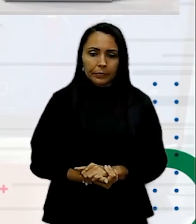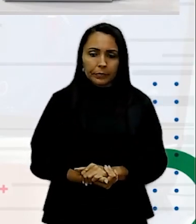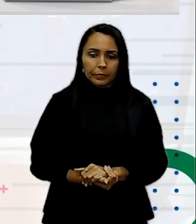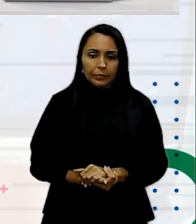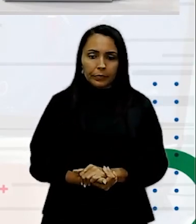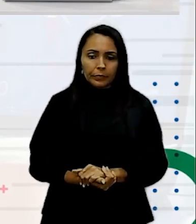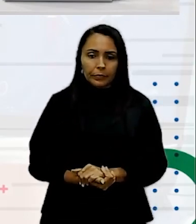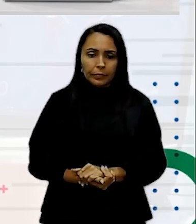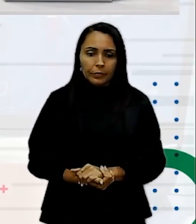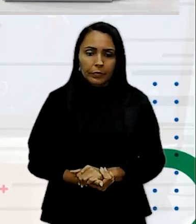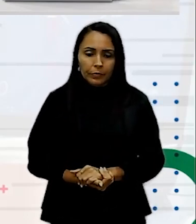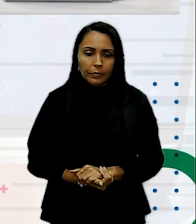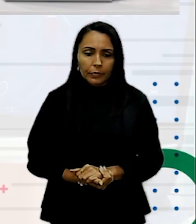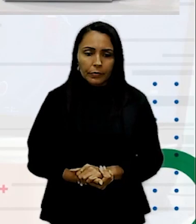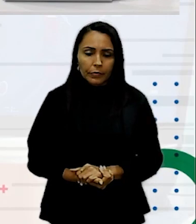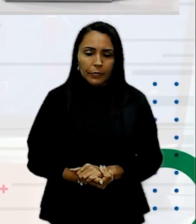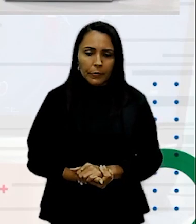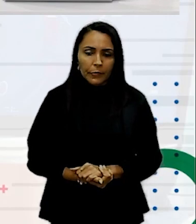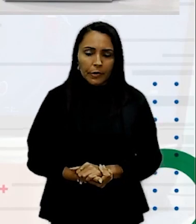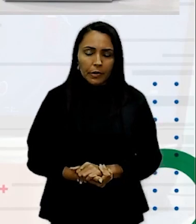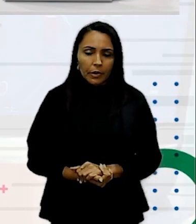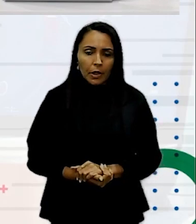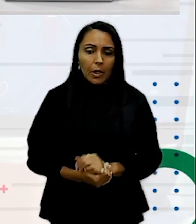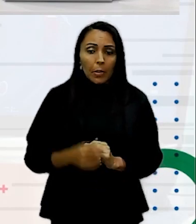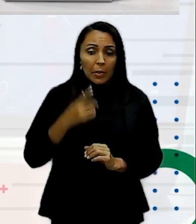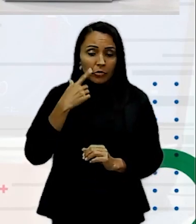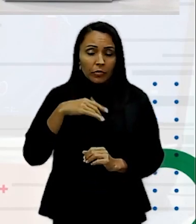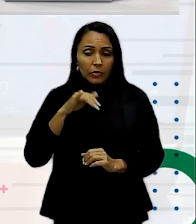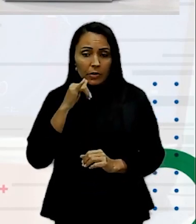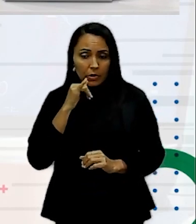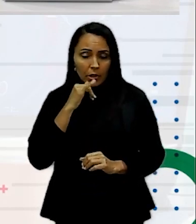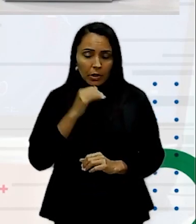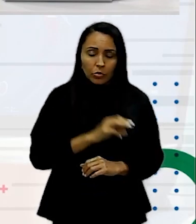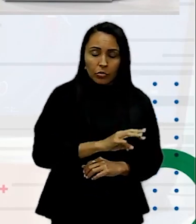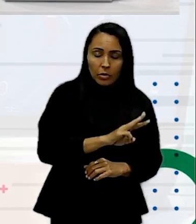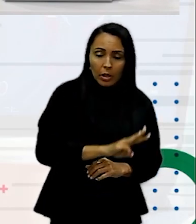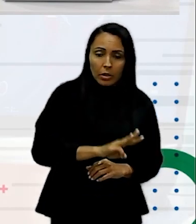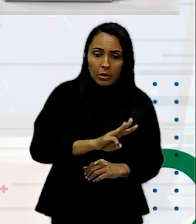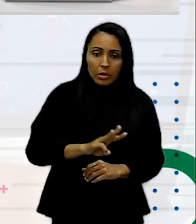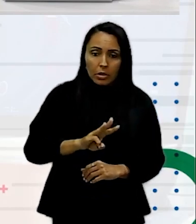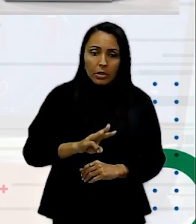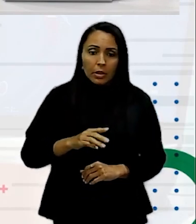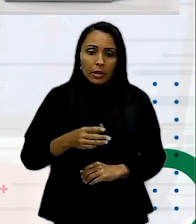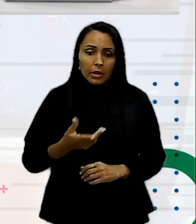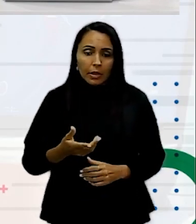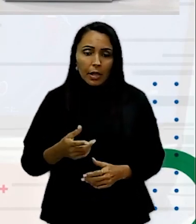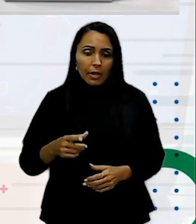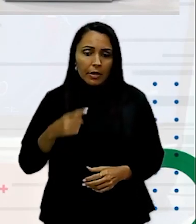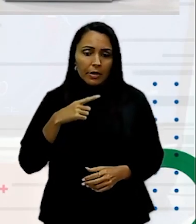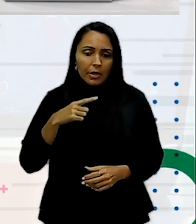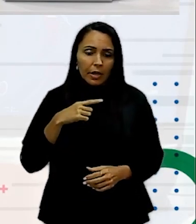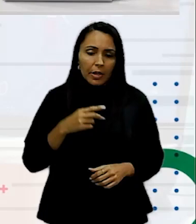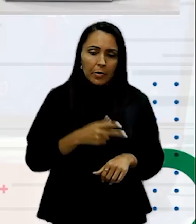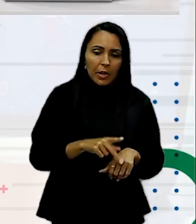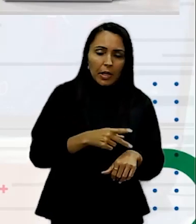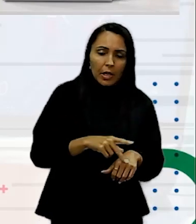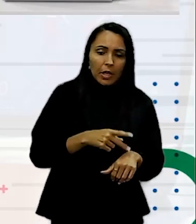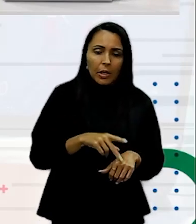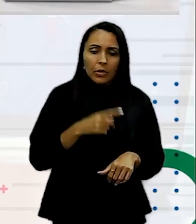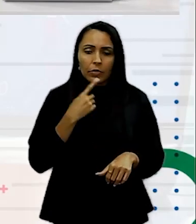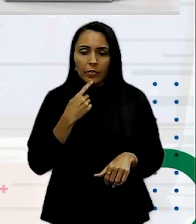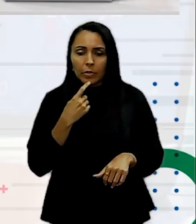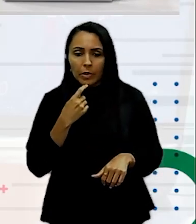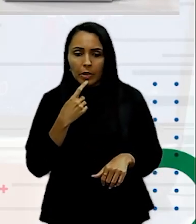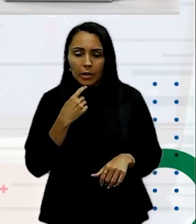Tem aqui Algumas paletas Imagina que você Chega num site E tem Preto Vermelho Verde